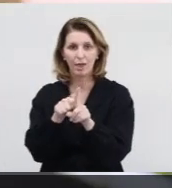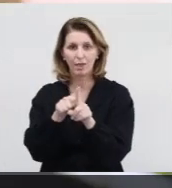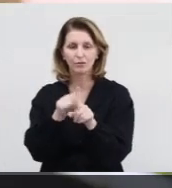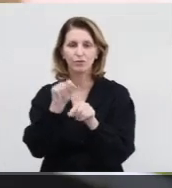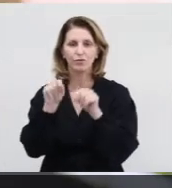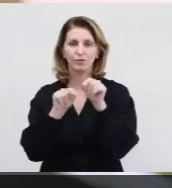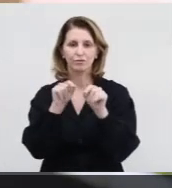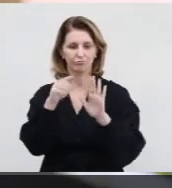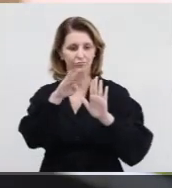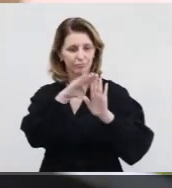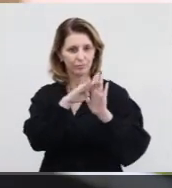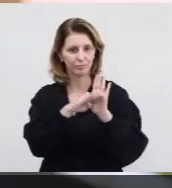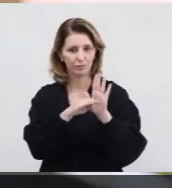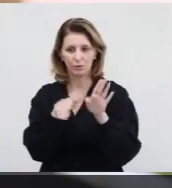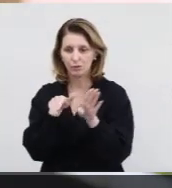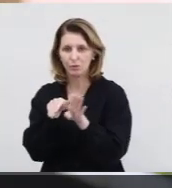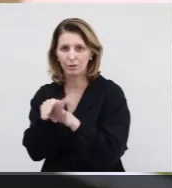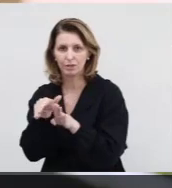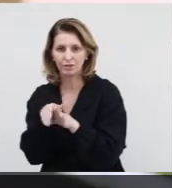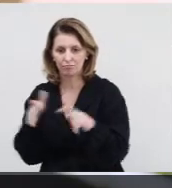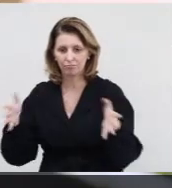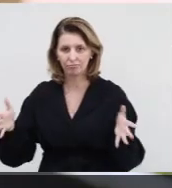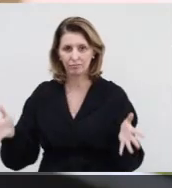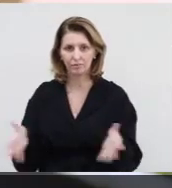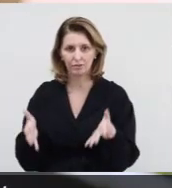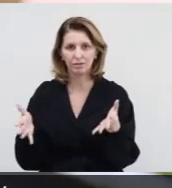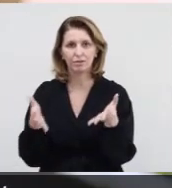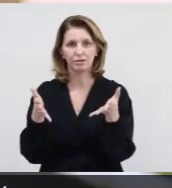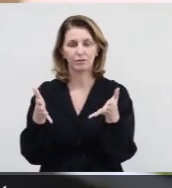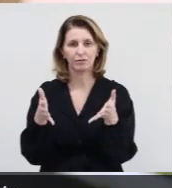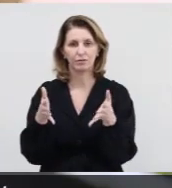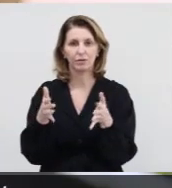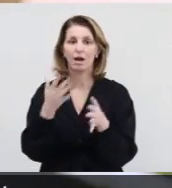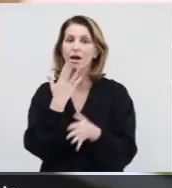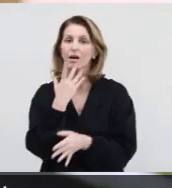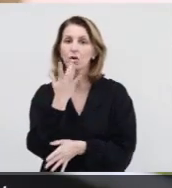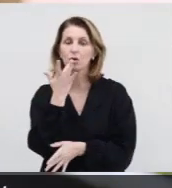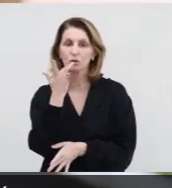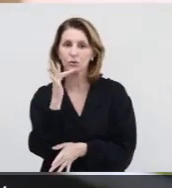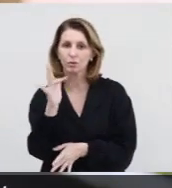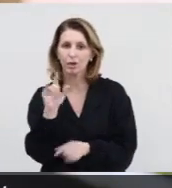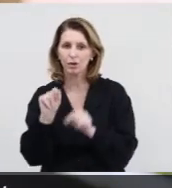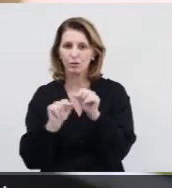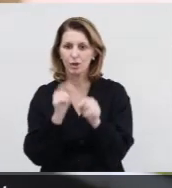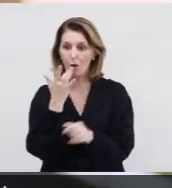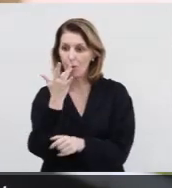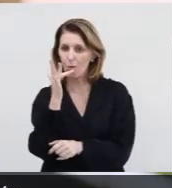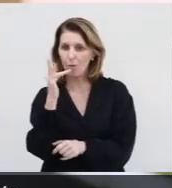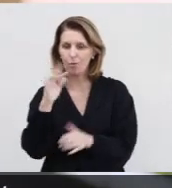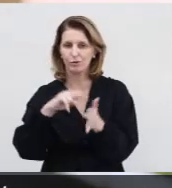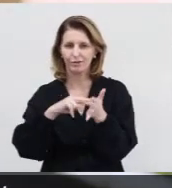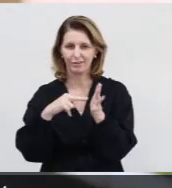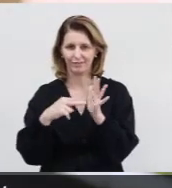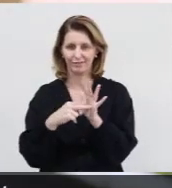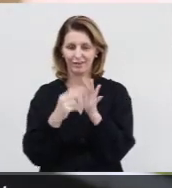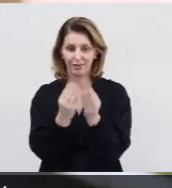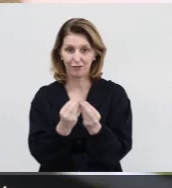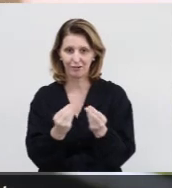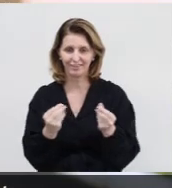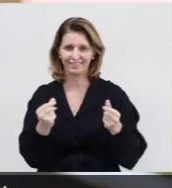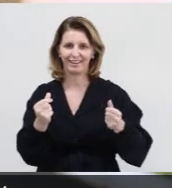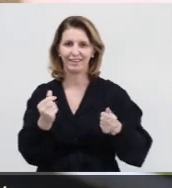que são realizadas ações de orientação e incentivo. A cor dourada faz alusão ao ouro para reforçar a qualidade